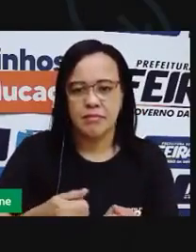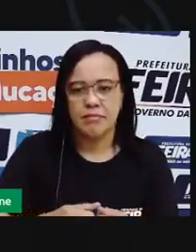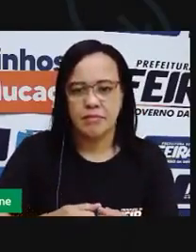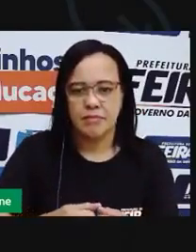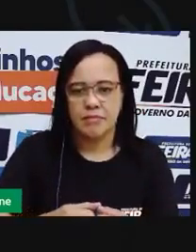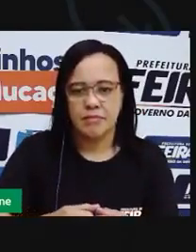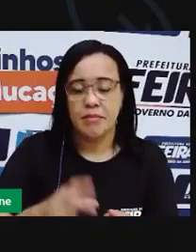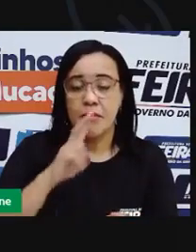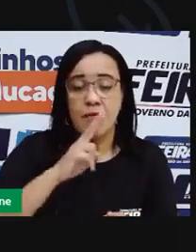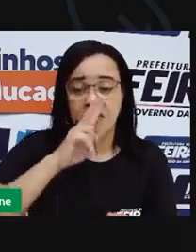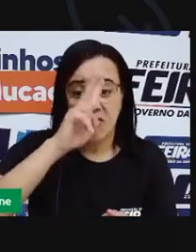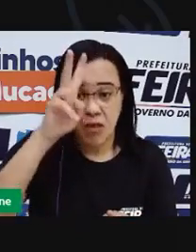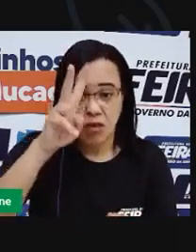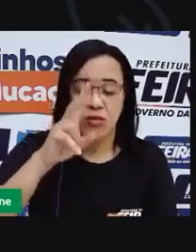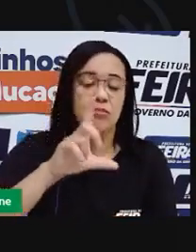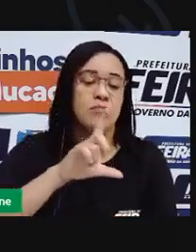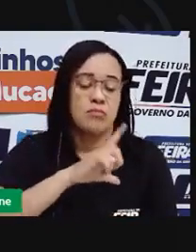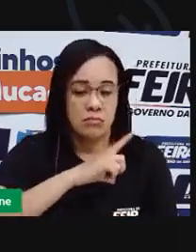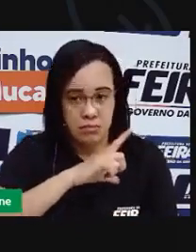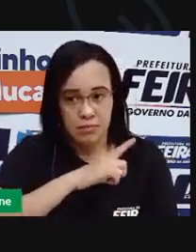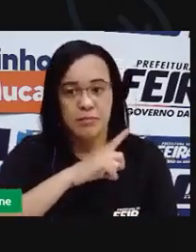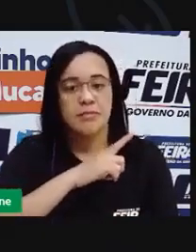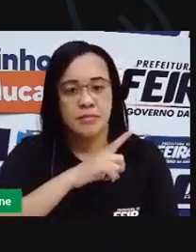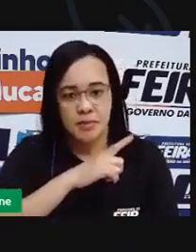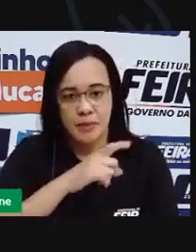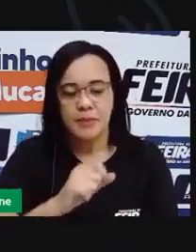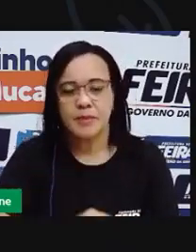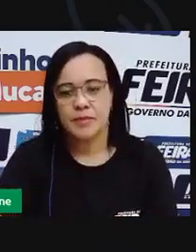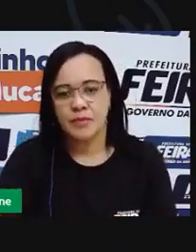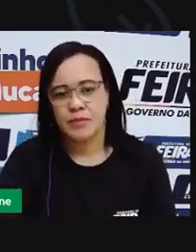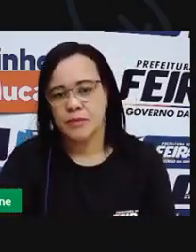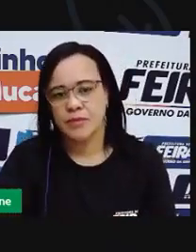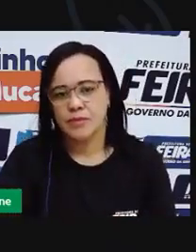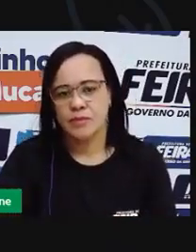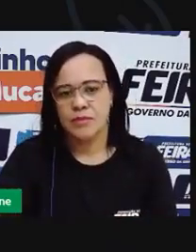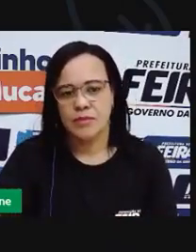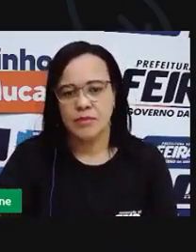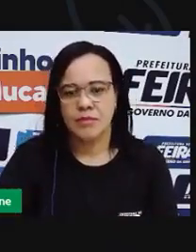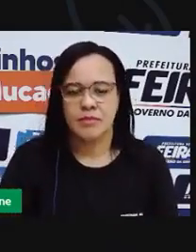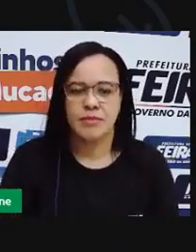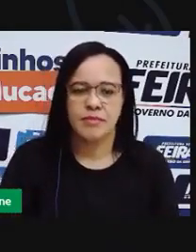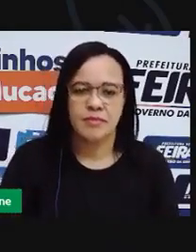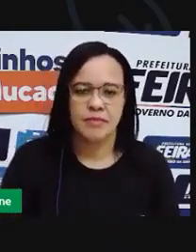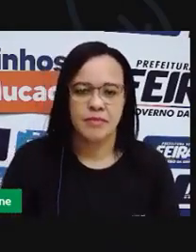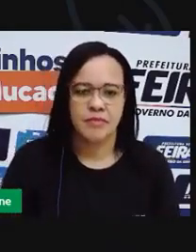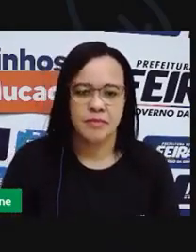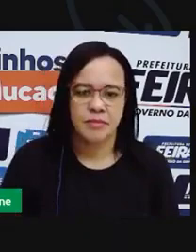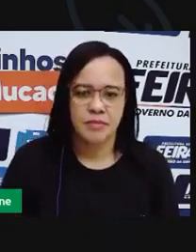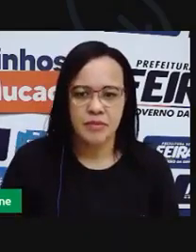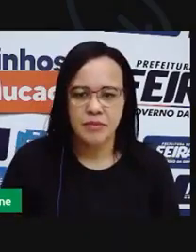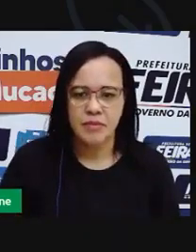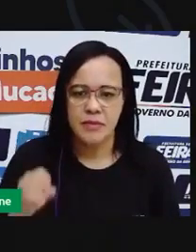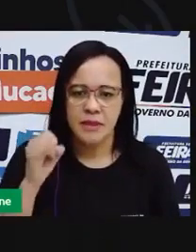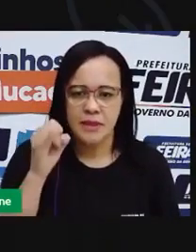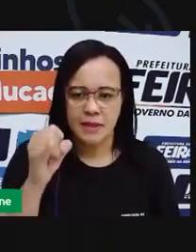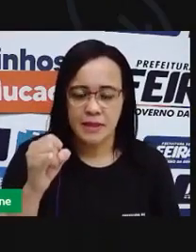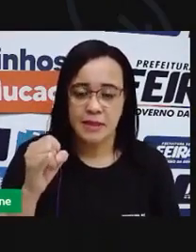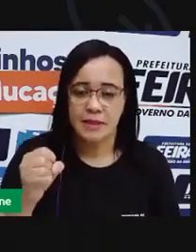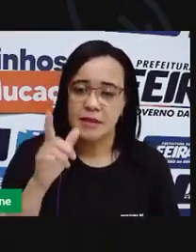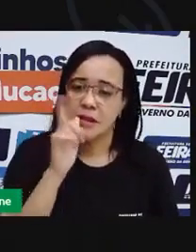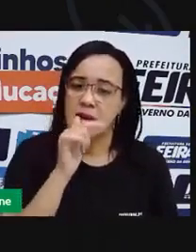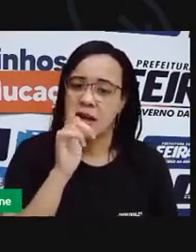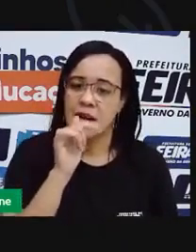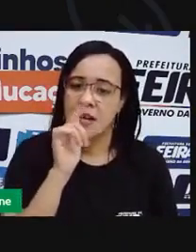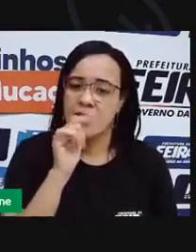resistente também. Ele se você molhar